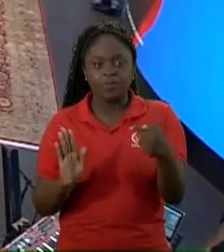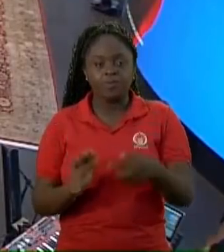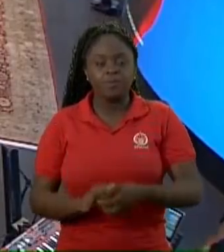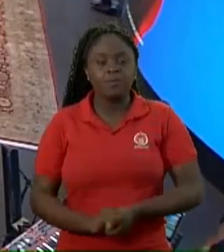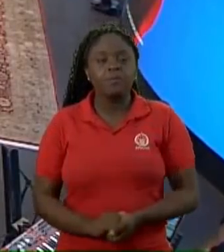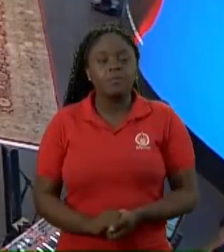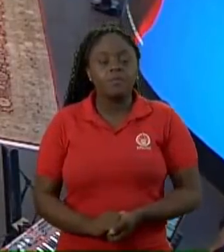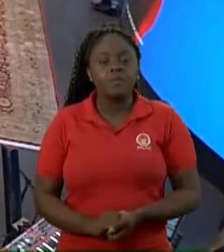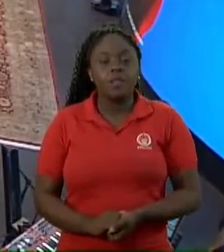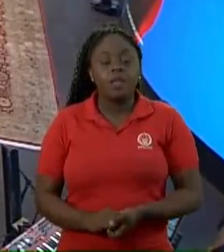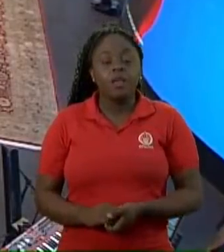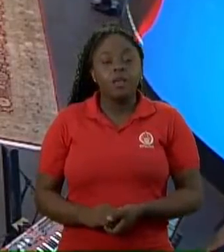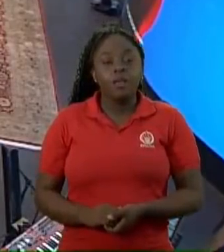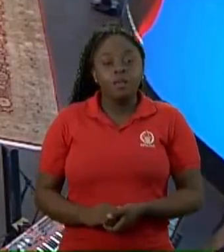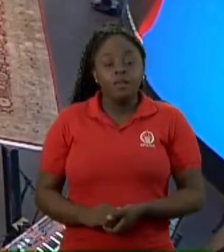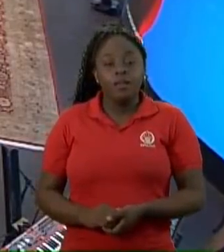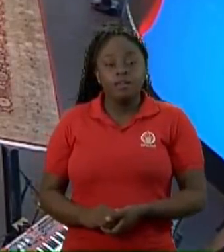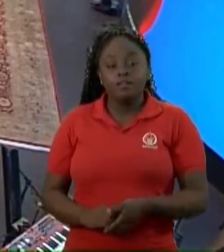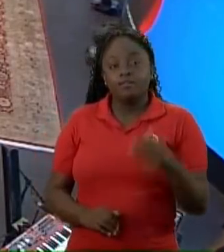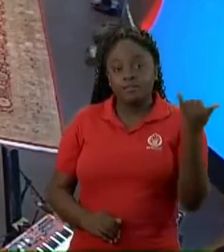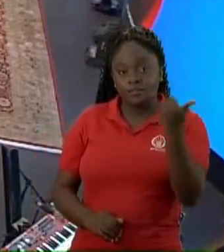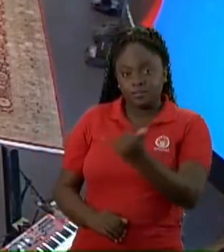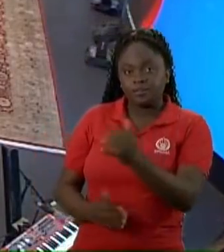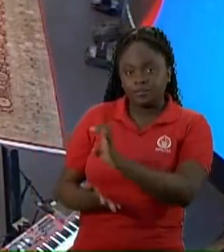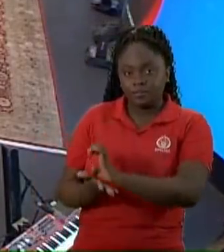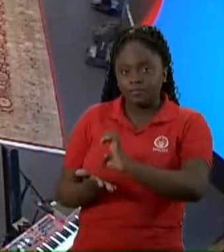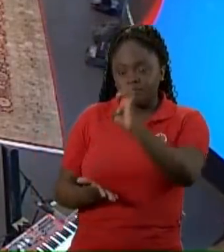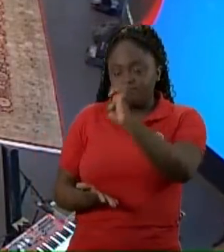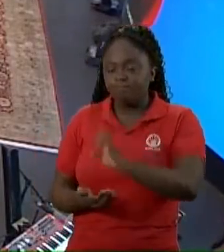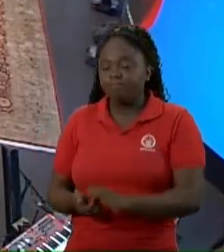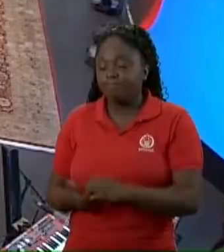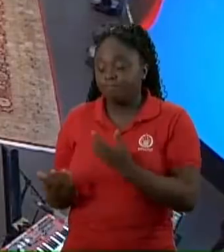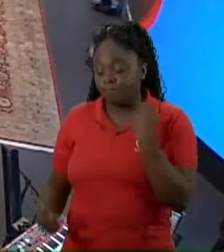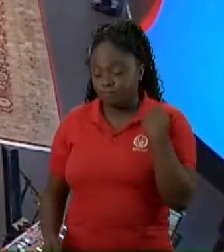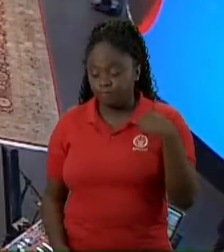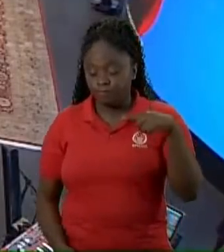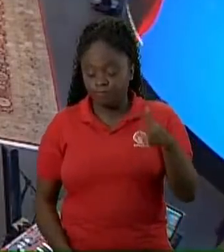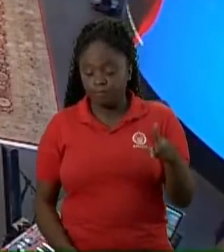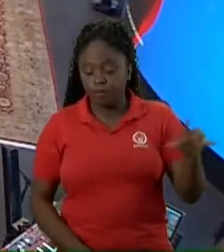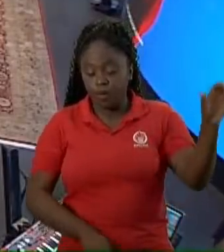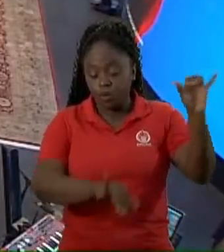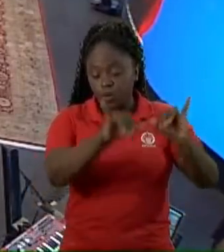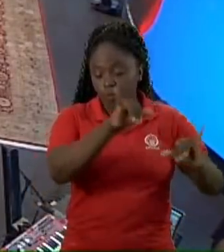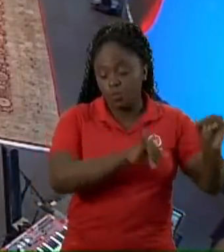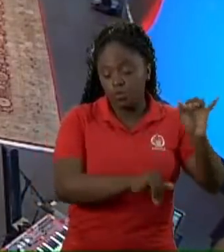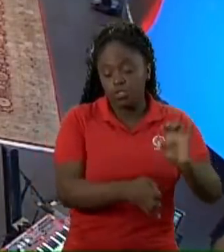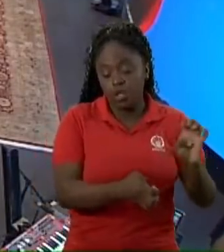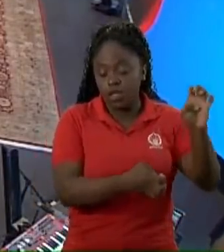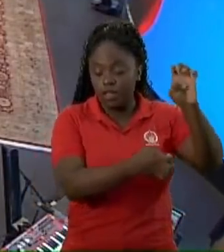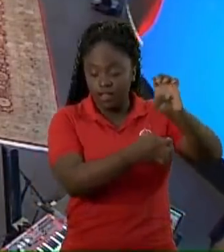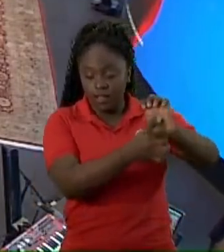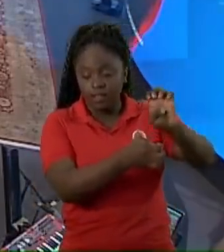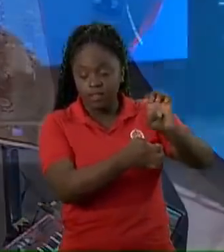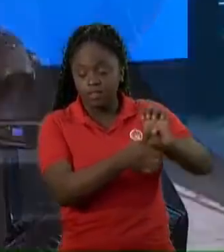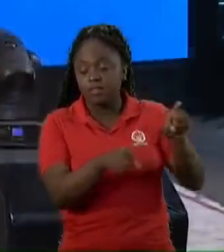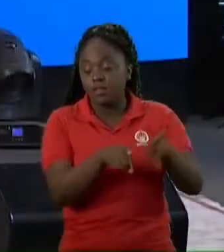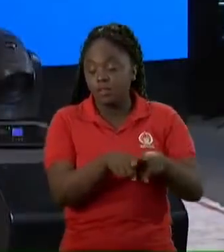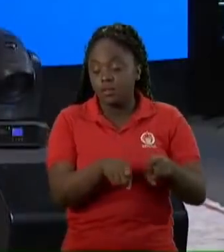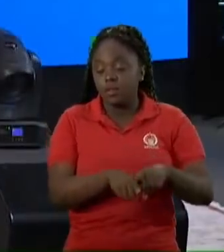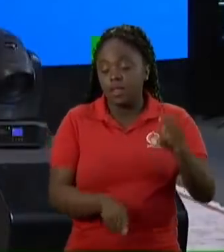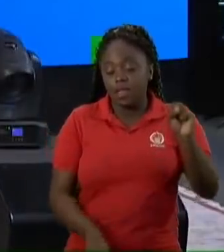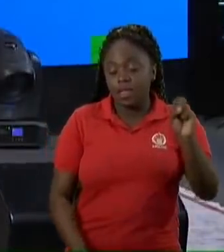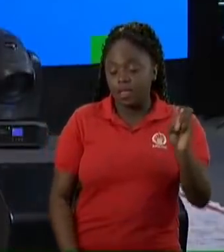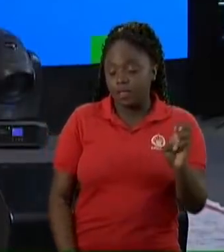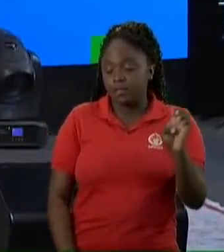Chegando lá Unja Jeú Filho de Nisi Como rei de Israel E unja Eliseu Filho de Safate Para